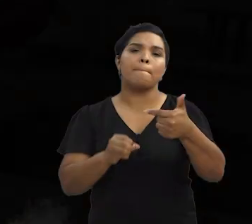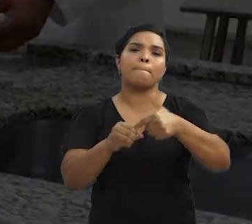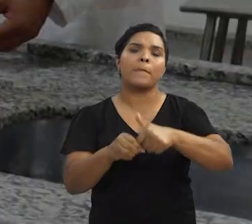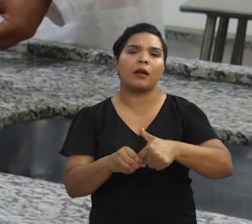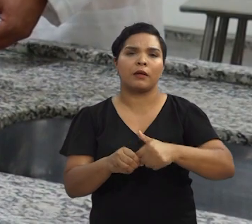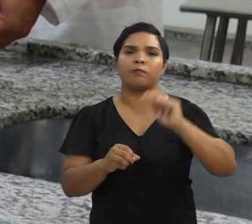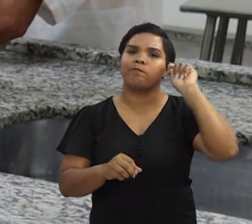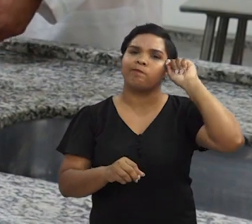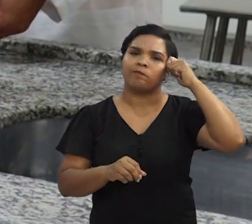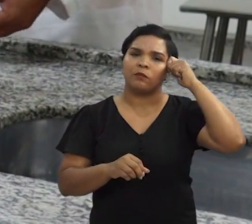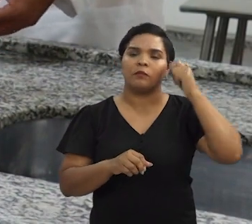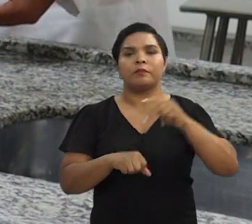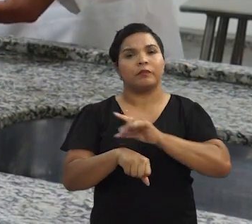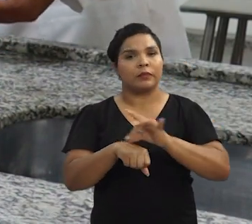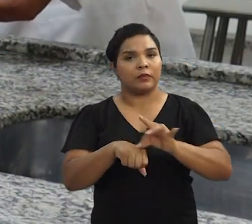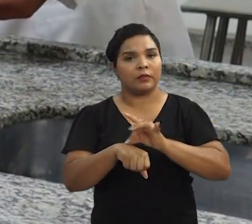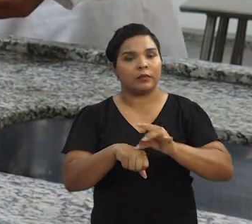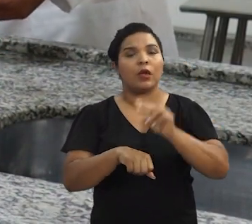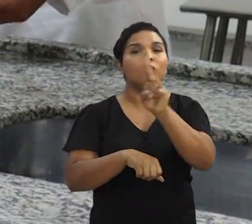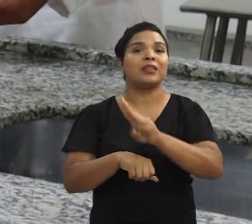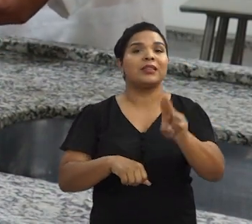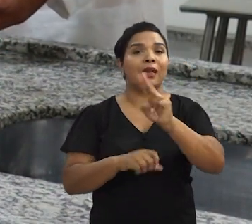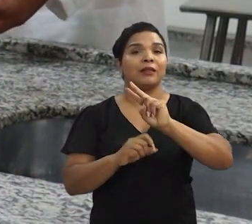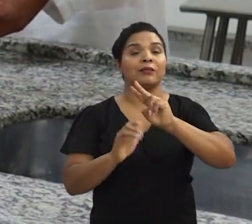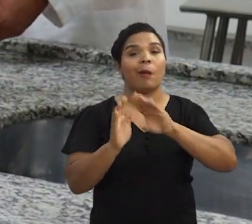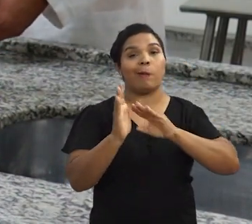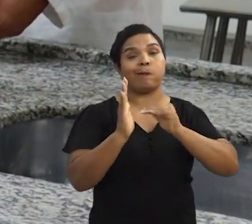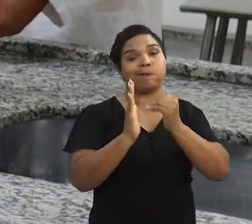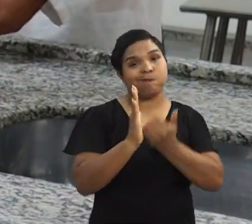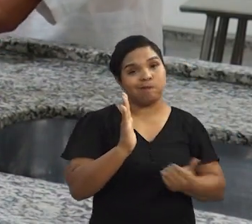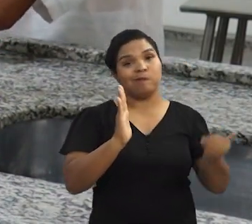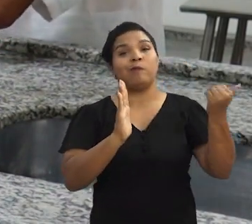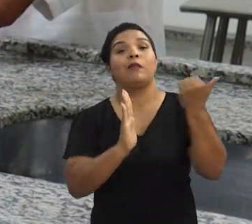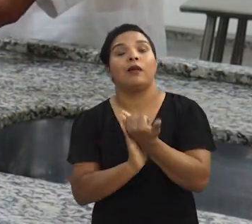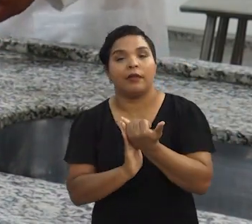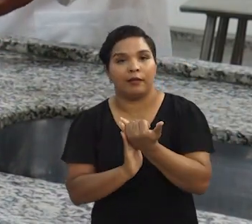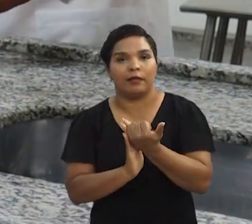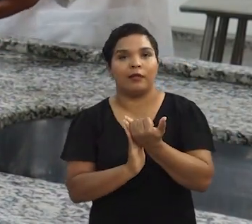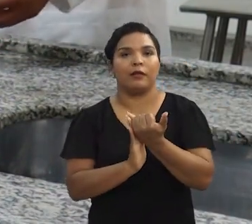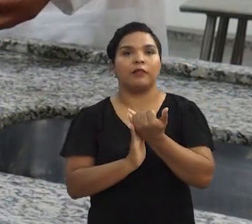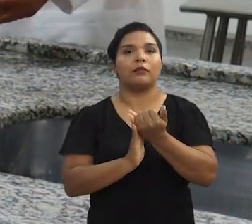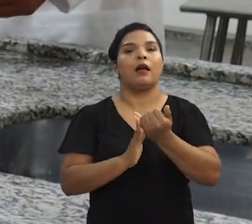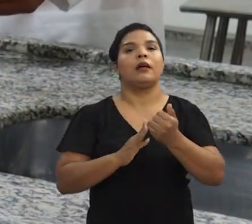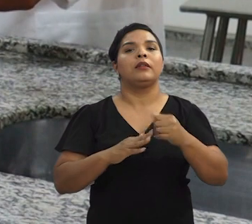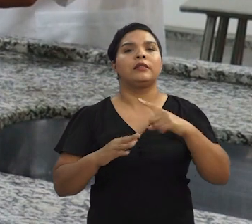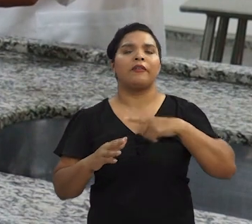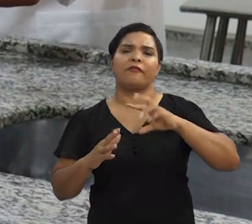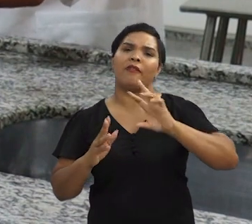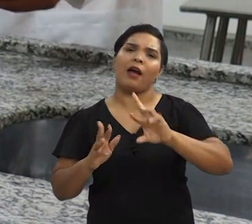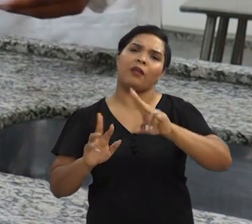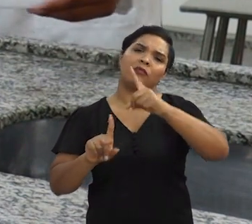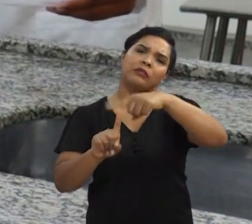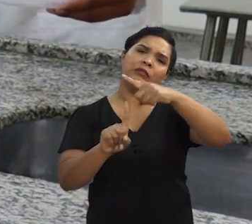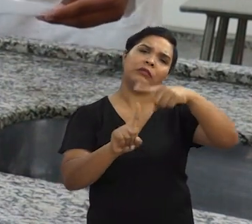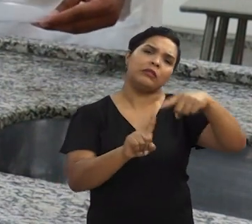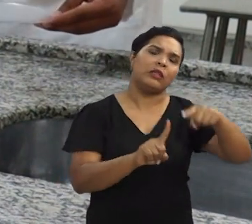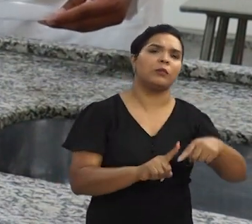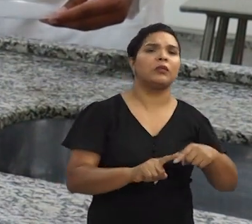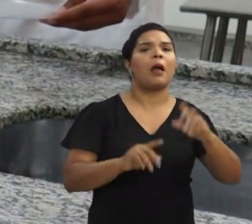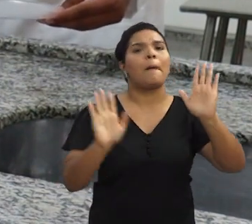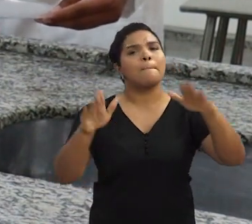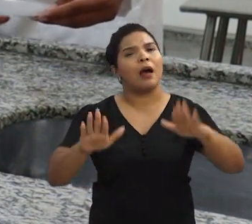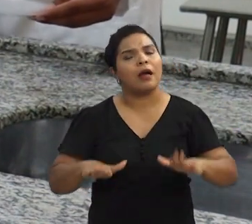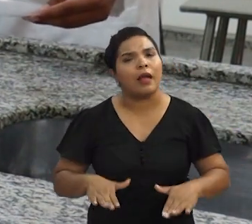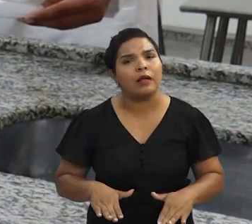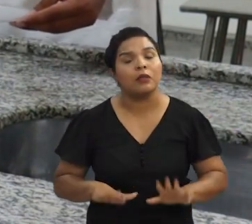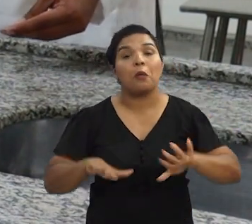Então, qual é o problema dessas embalagens? Elas são utilizadas excessivamente, porque elas são maleáveis, você dá vários formatos, são mais